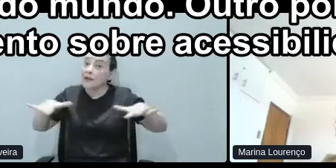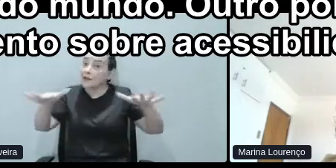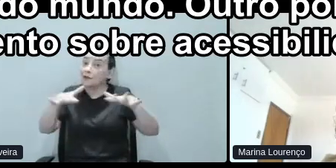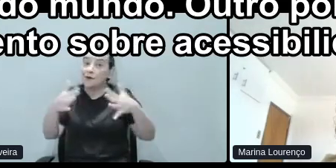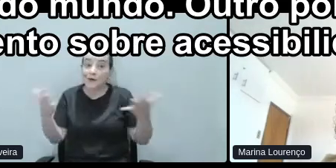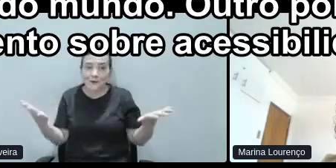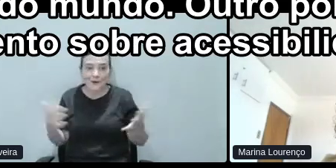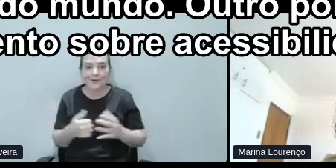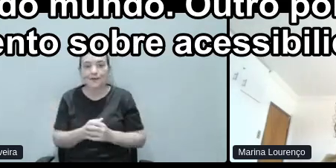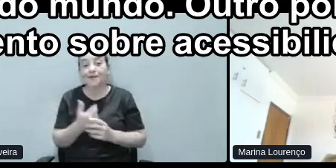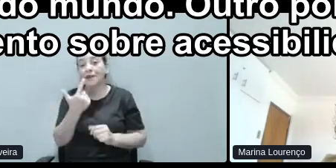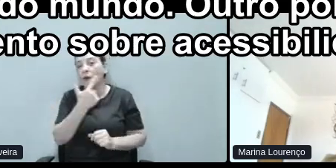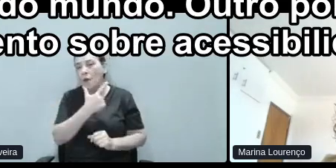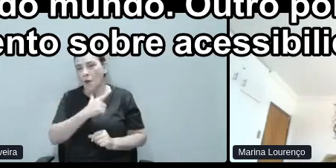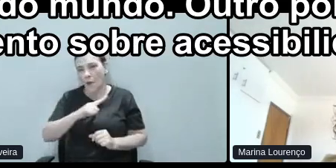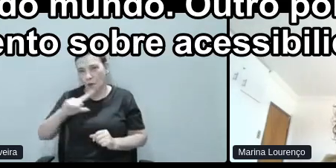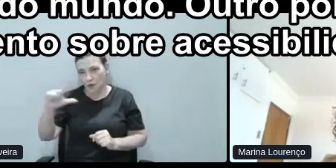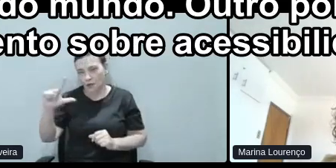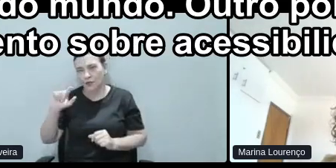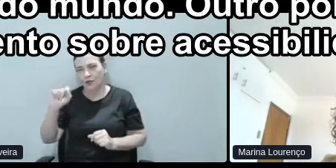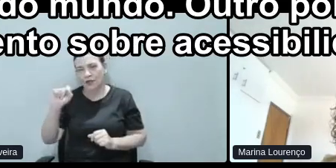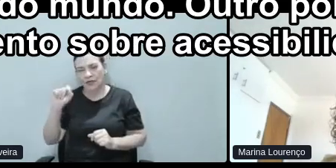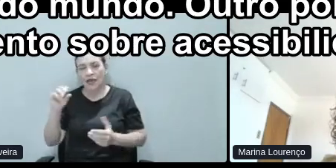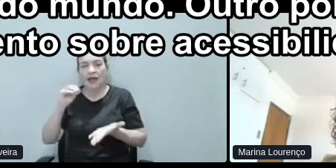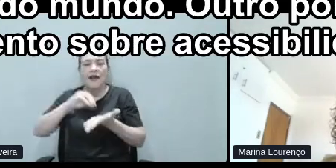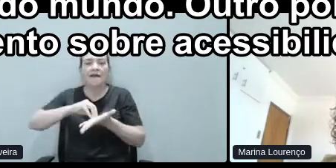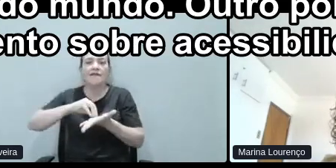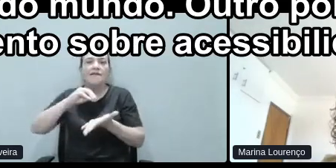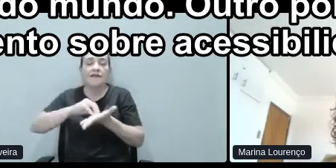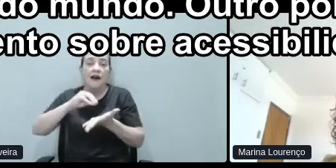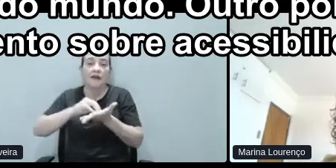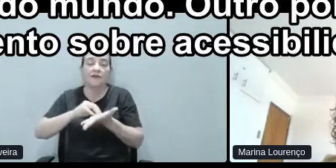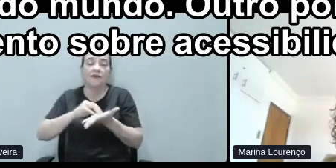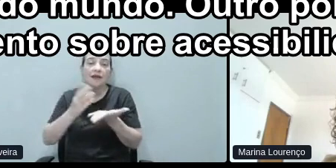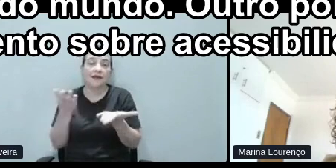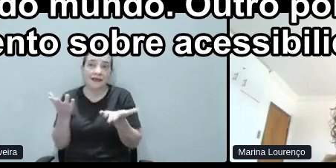Outro ponto é a falta de conhecimento sobre acessibilidade.